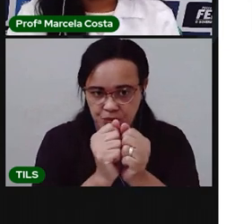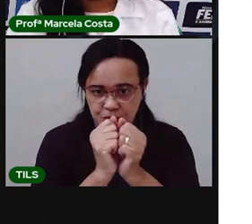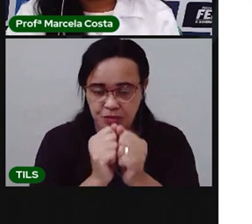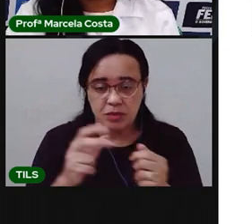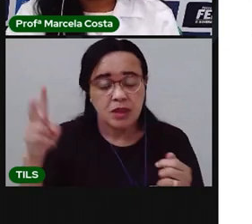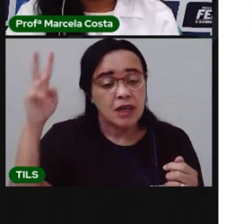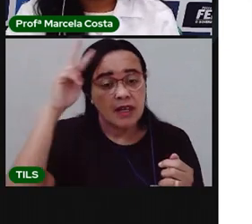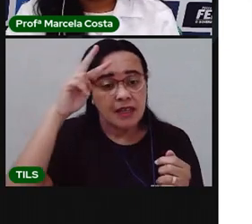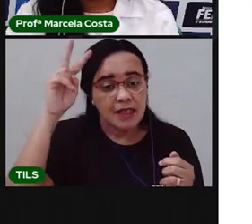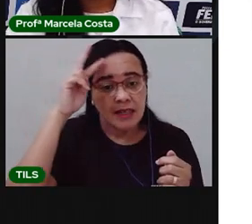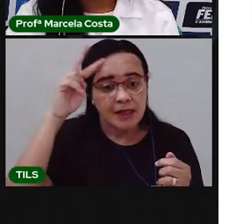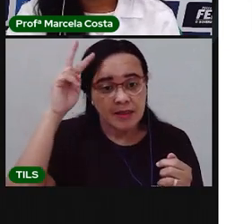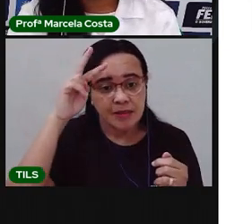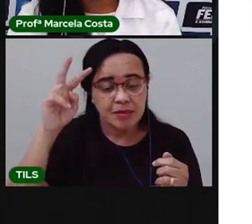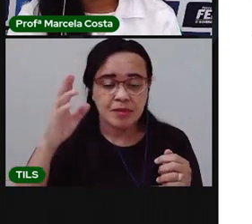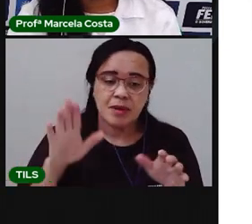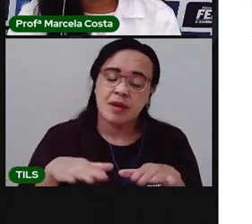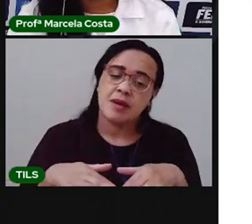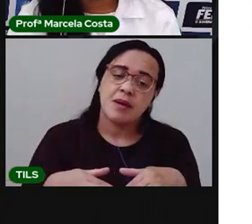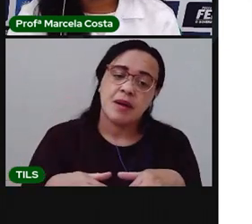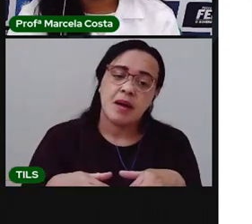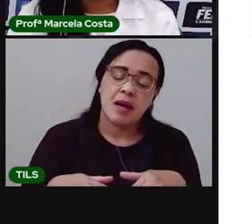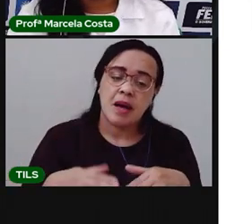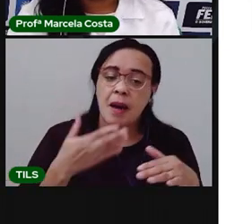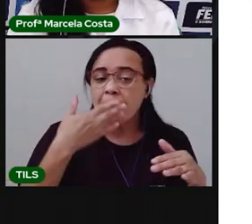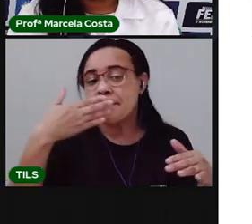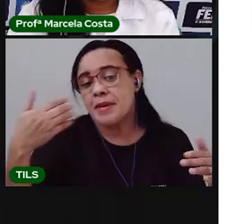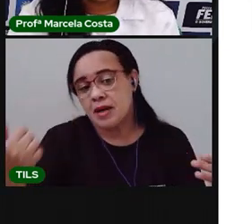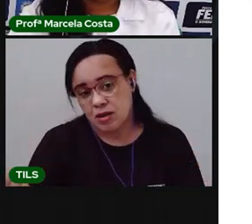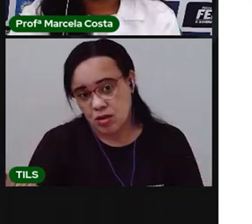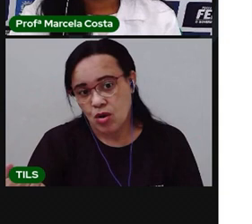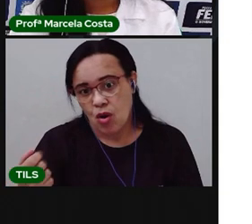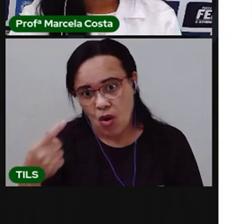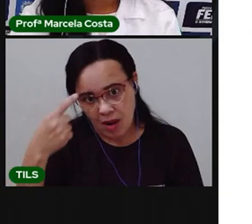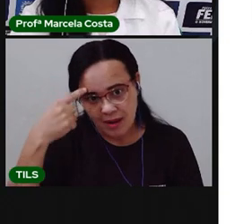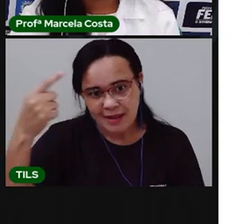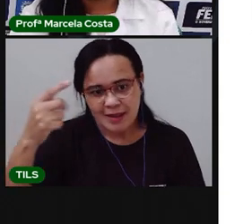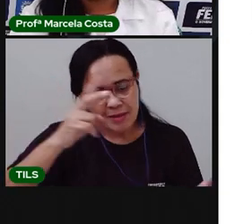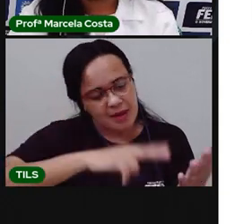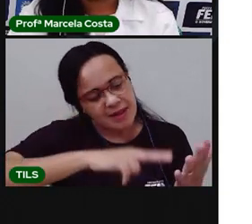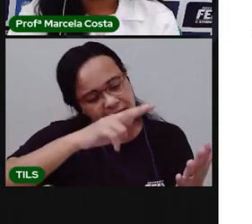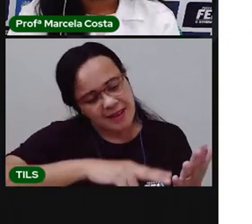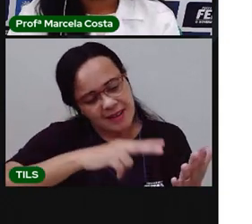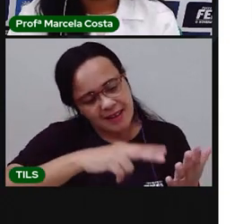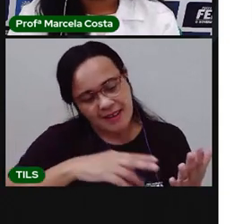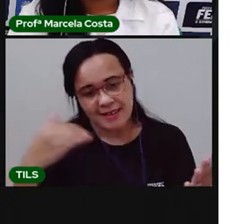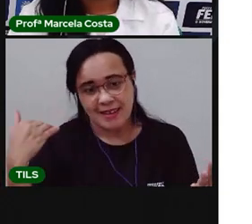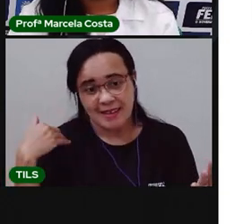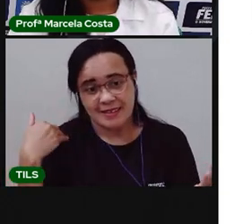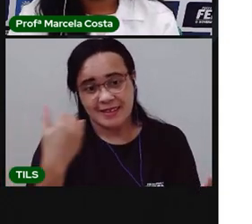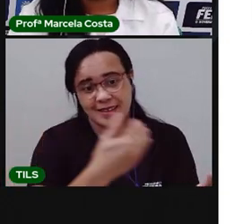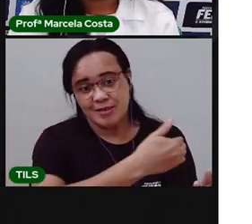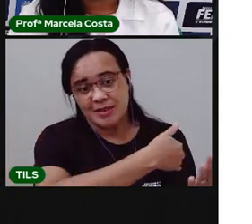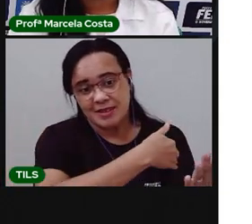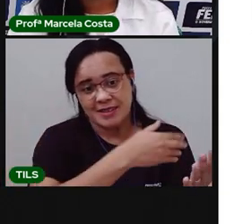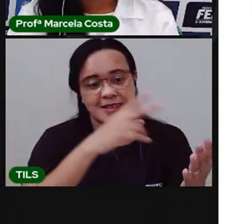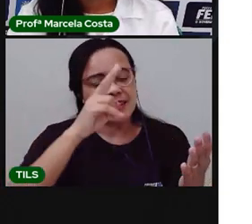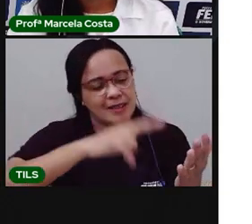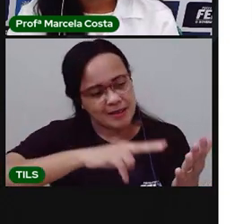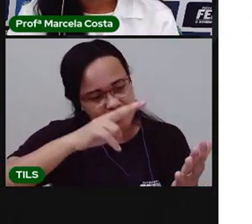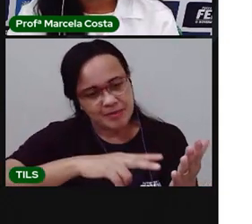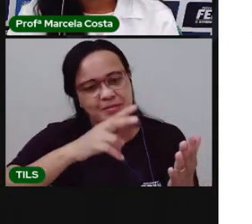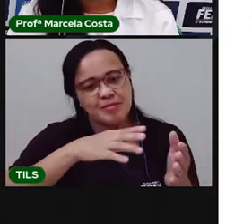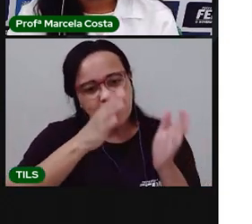Lembrando que a melhor forma da gente começar uma leitura é da esquerda para a direita. Seguindo a sequência.